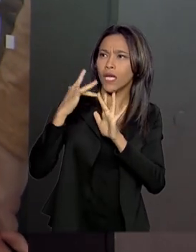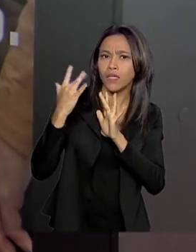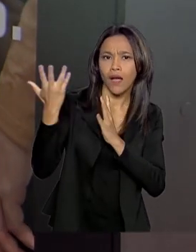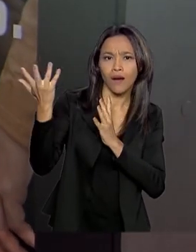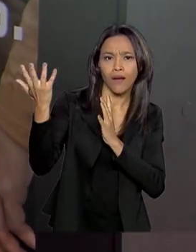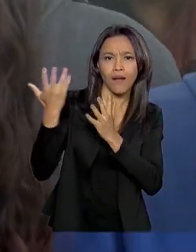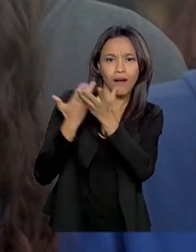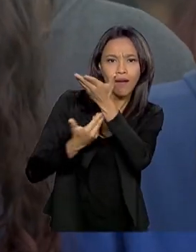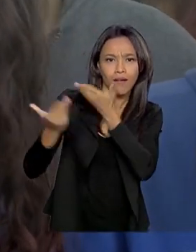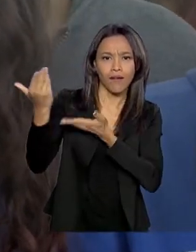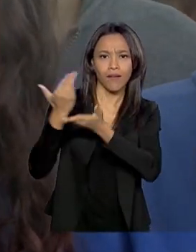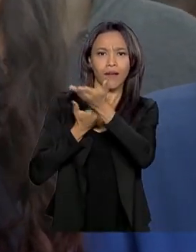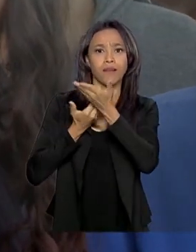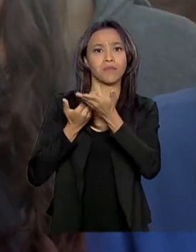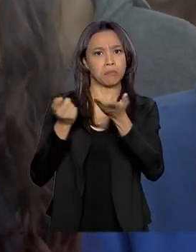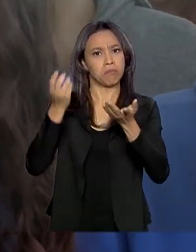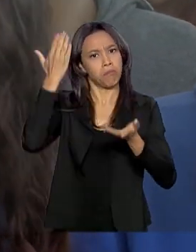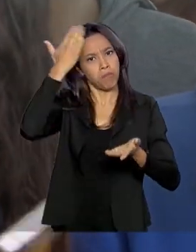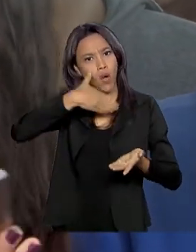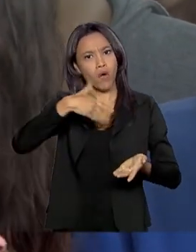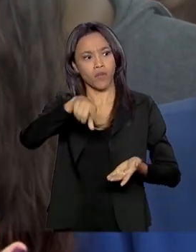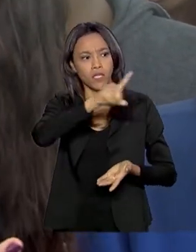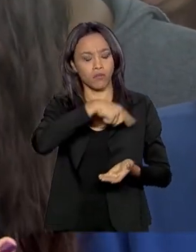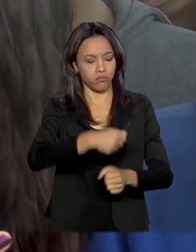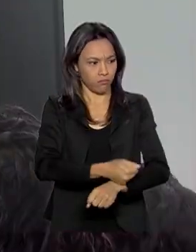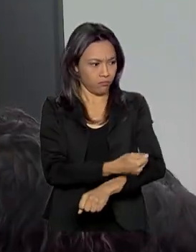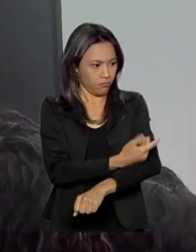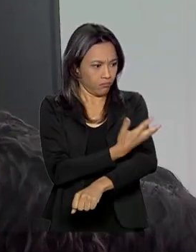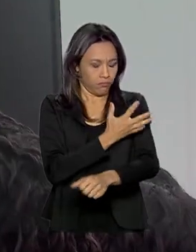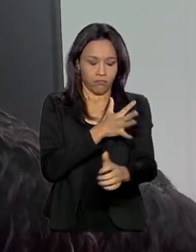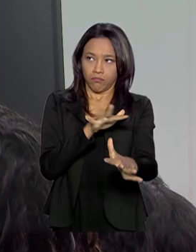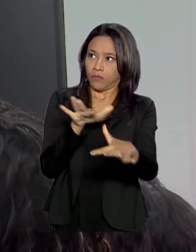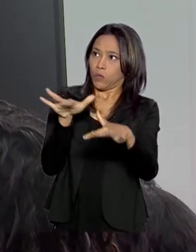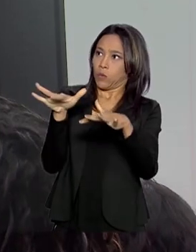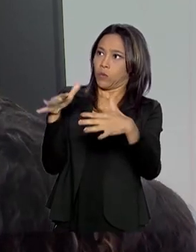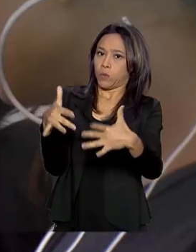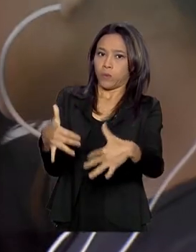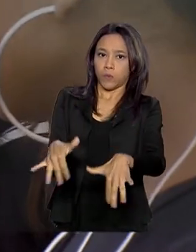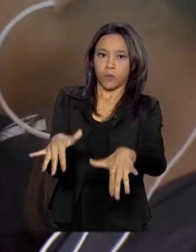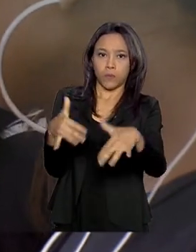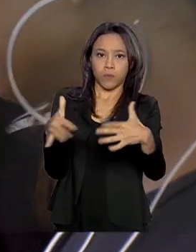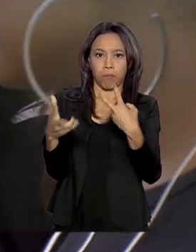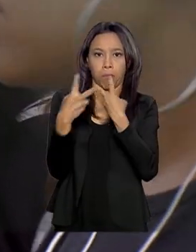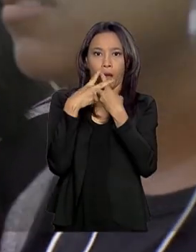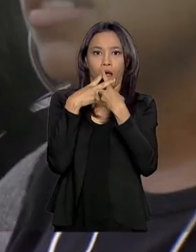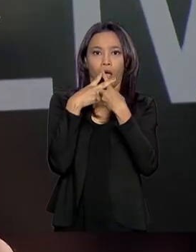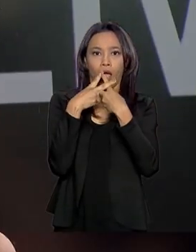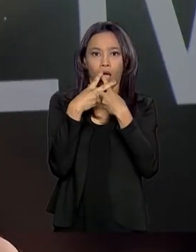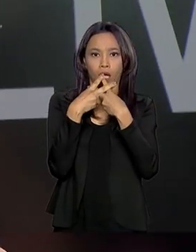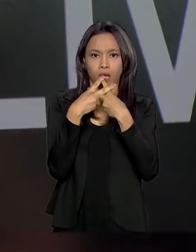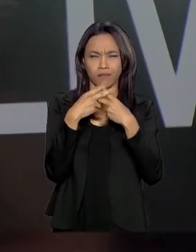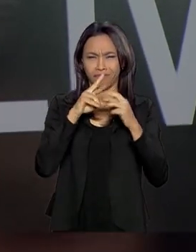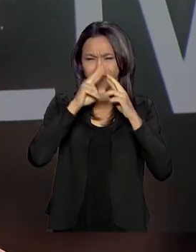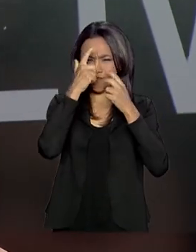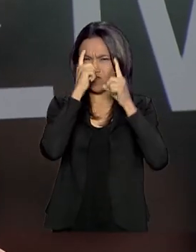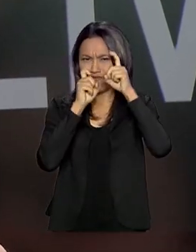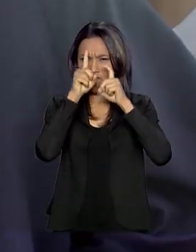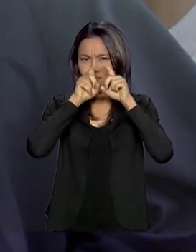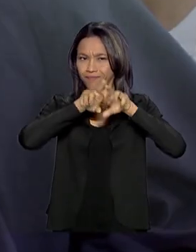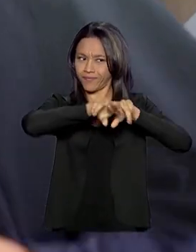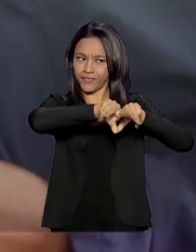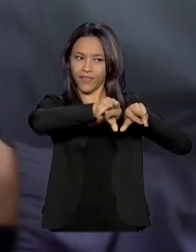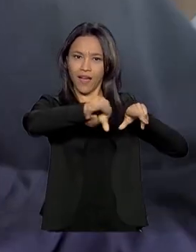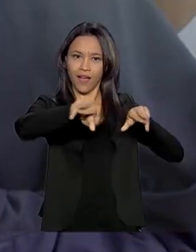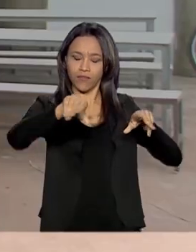o ator mostra que os estudantes se sensibilizaram com a prisão do jovem. As reações são as mais diferentes.